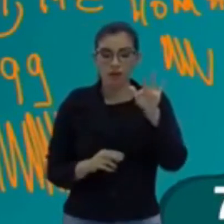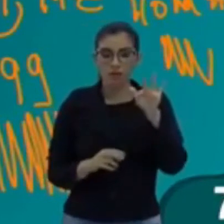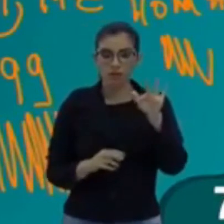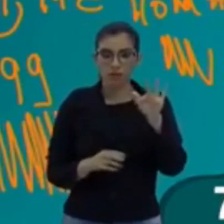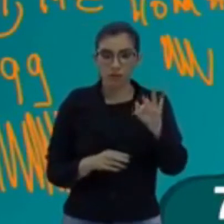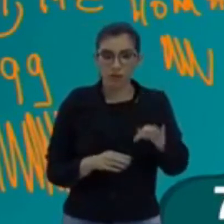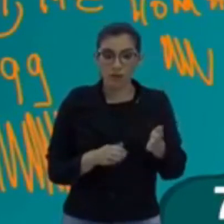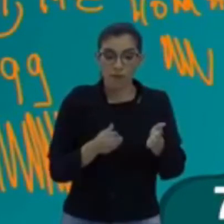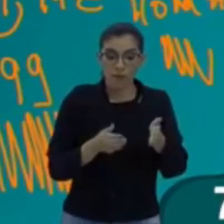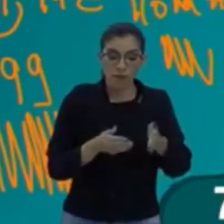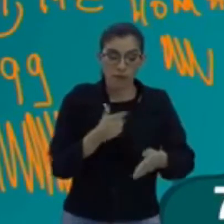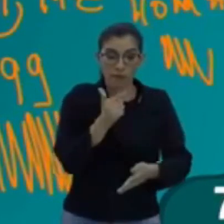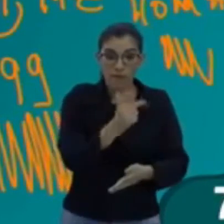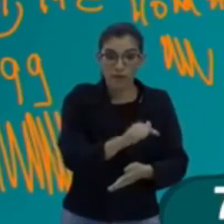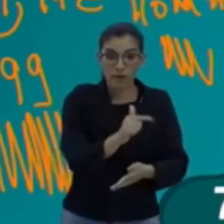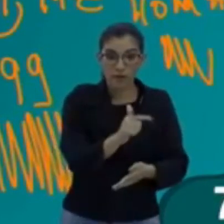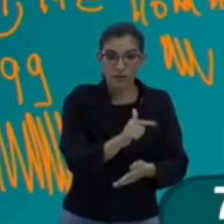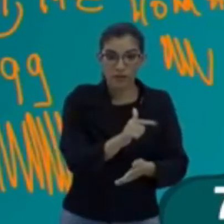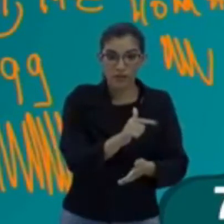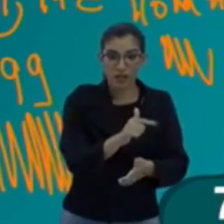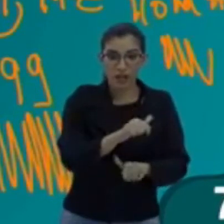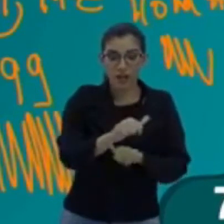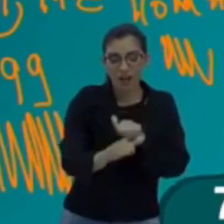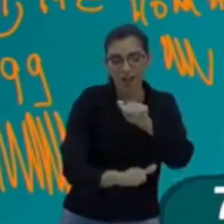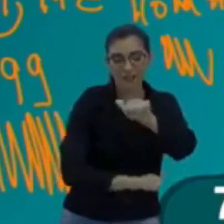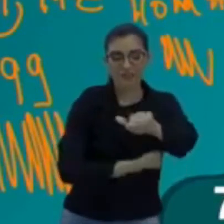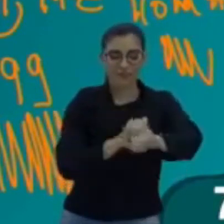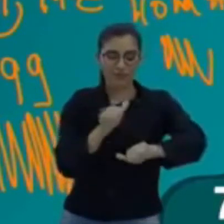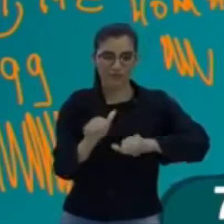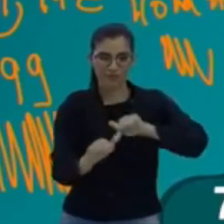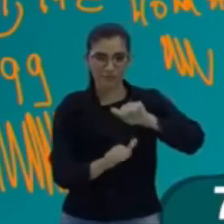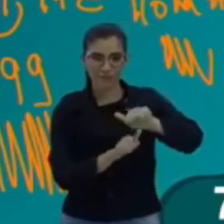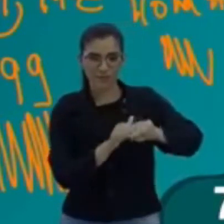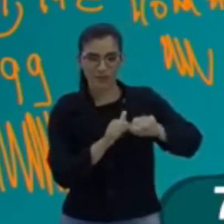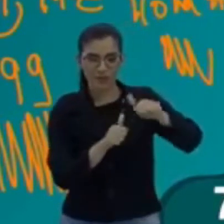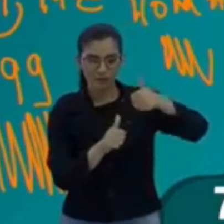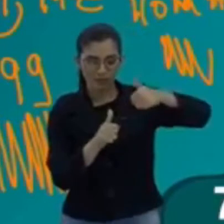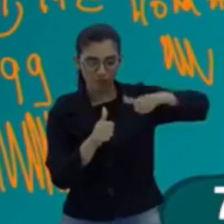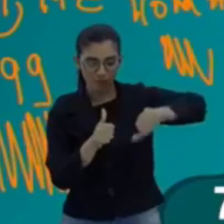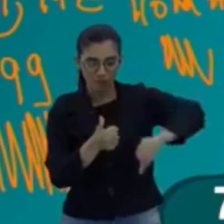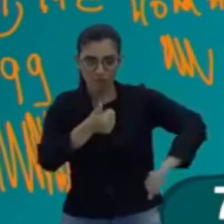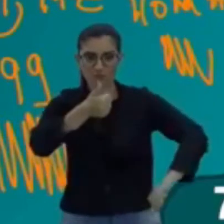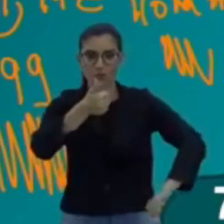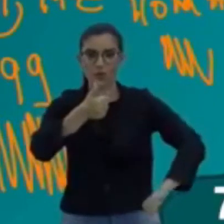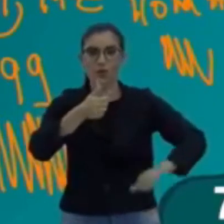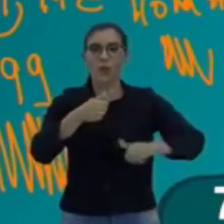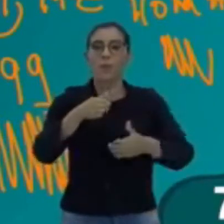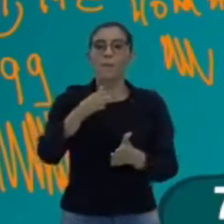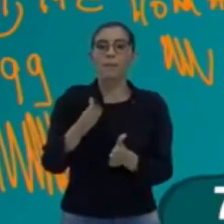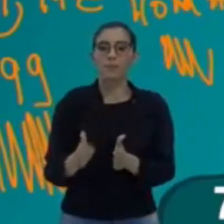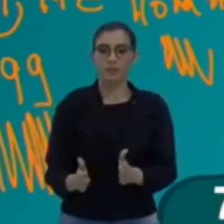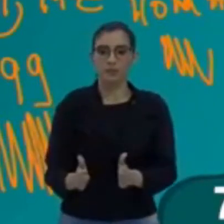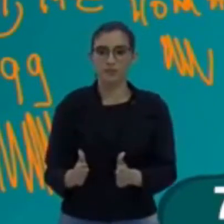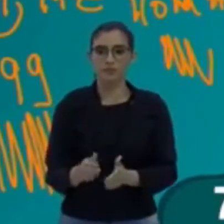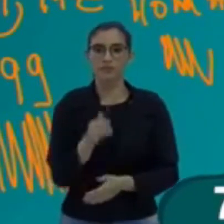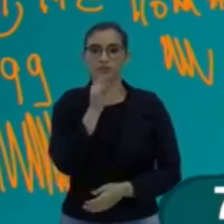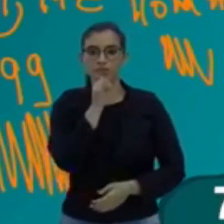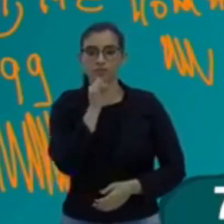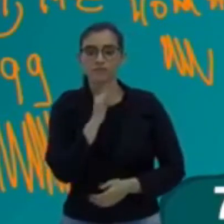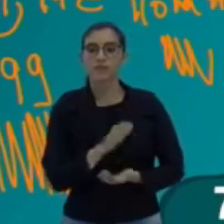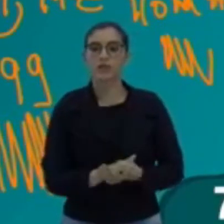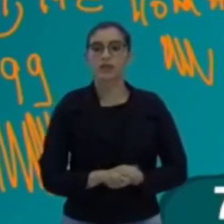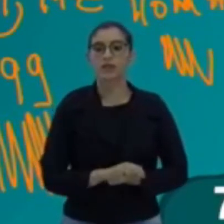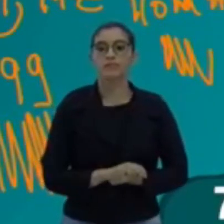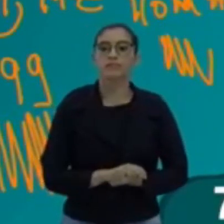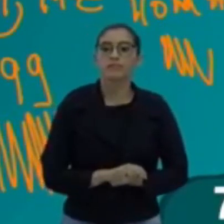inversa do período? Bem simples, ó. Se a frequência for de 10 hertz, o